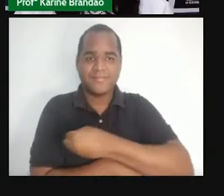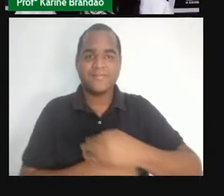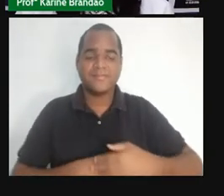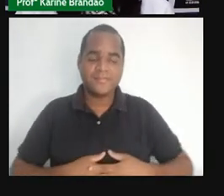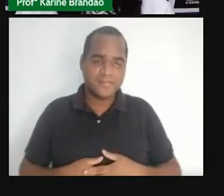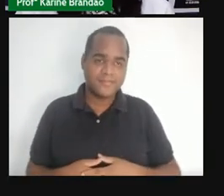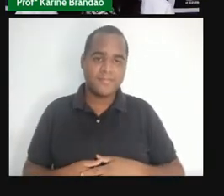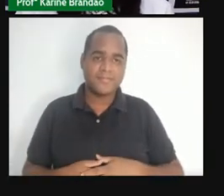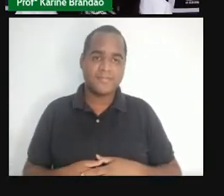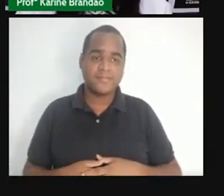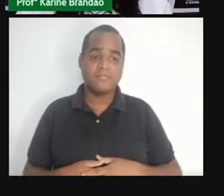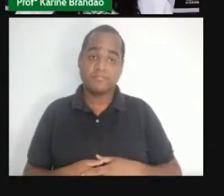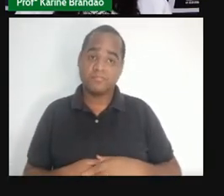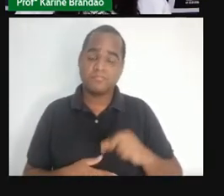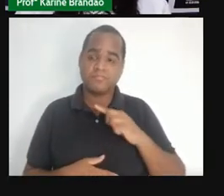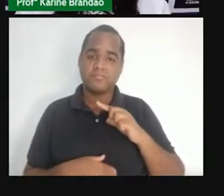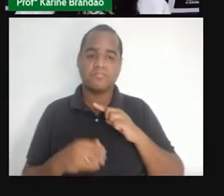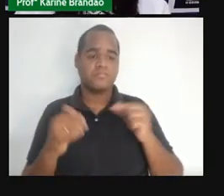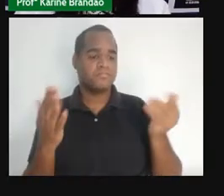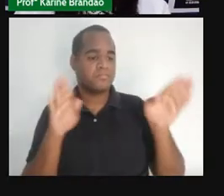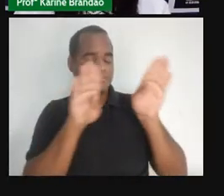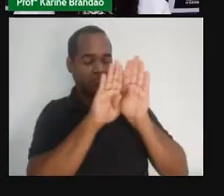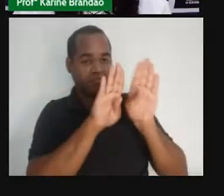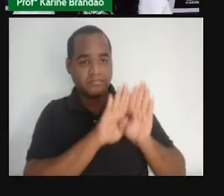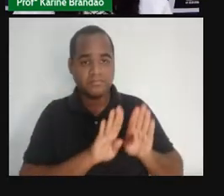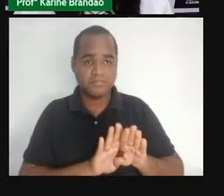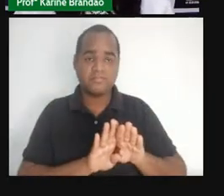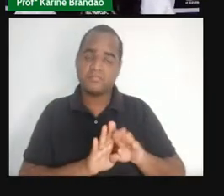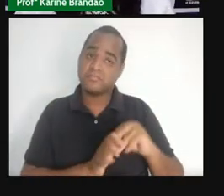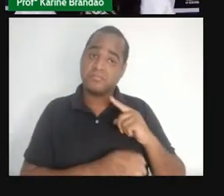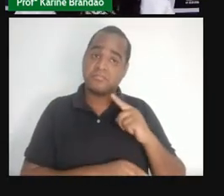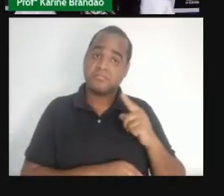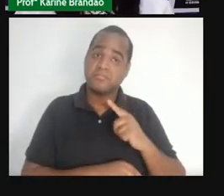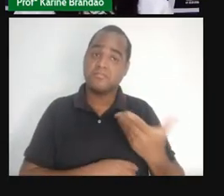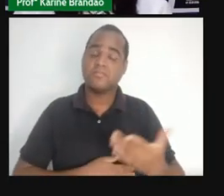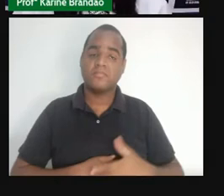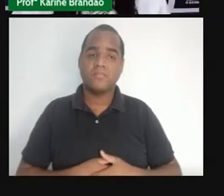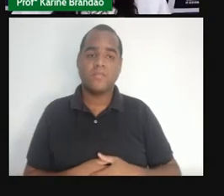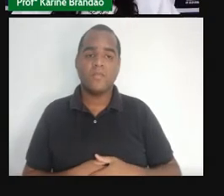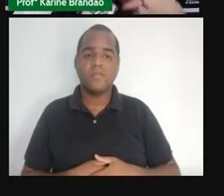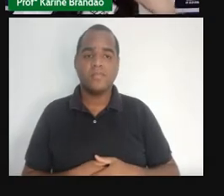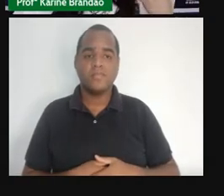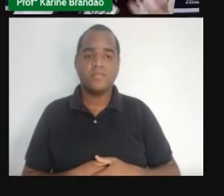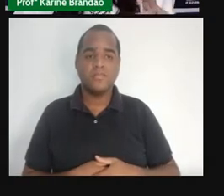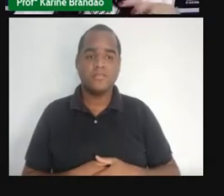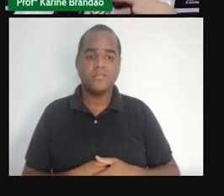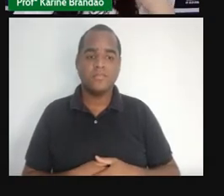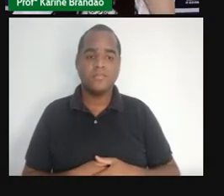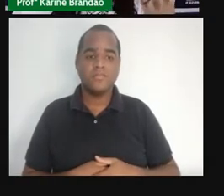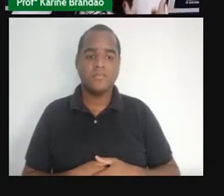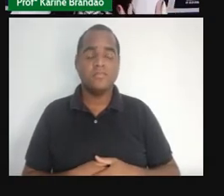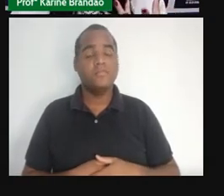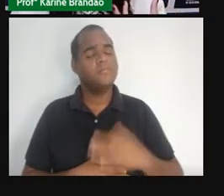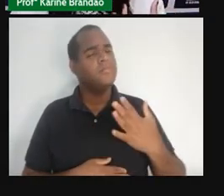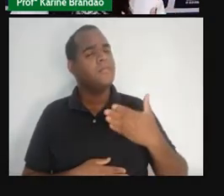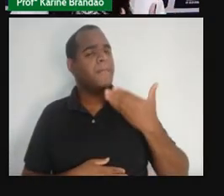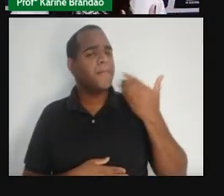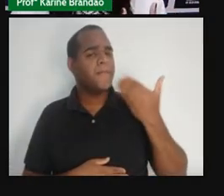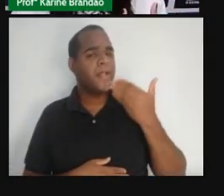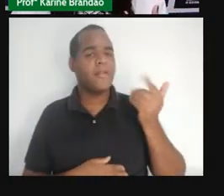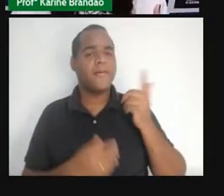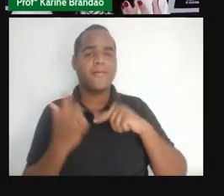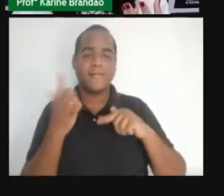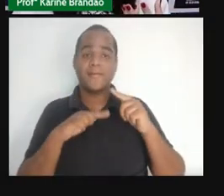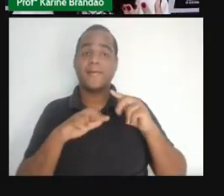Permanência em ambientes fechados? Não necessariamente. Então, qual a melhor opção, a melhor alternativa que a gente tem